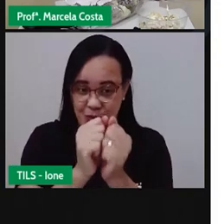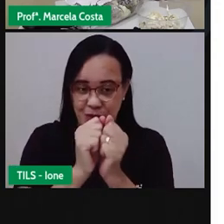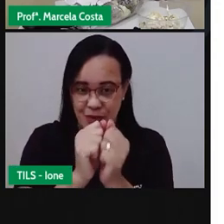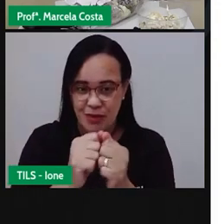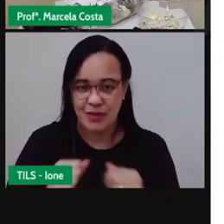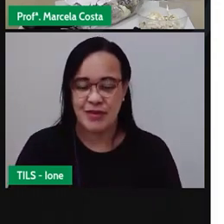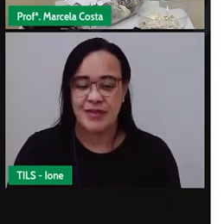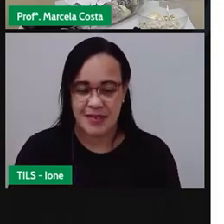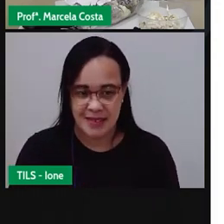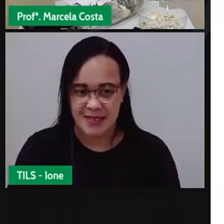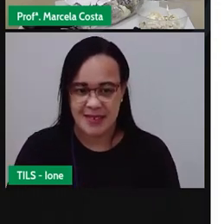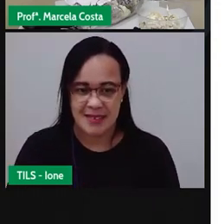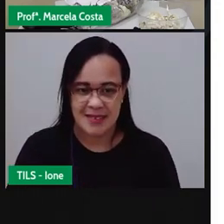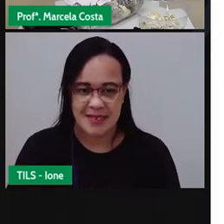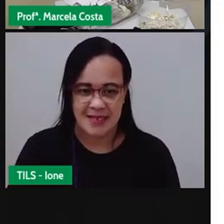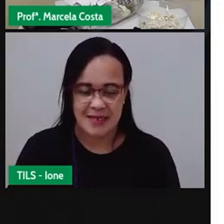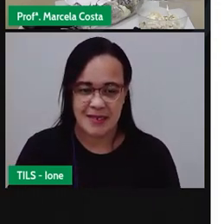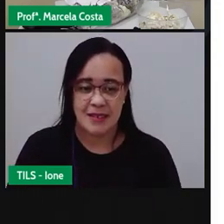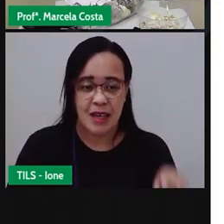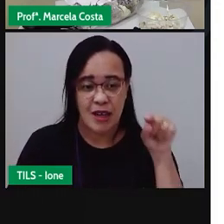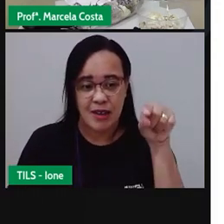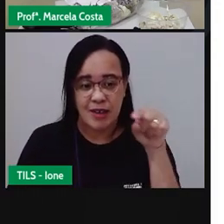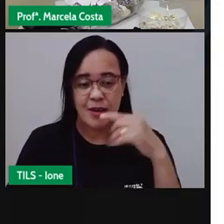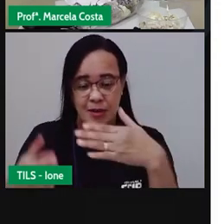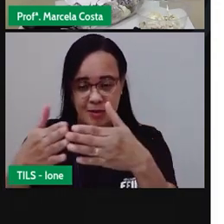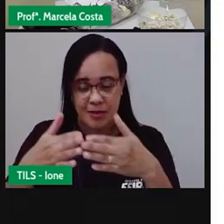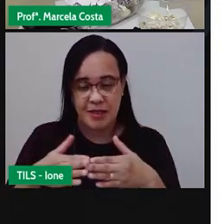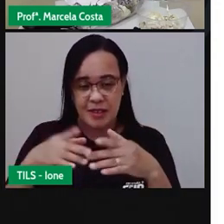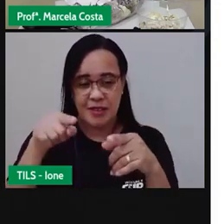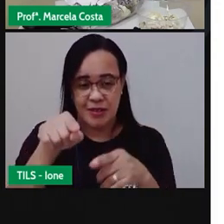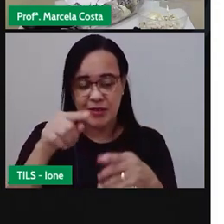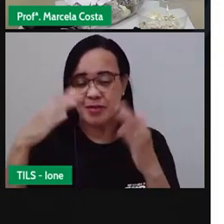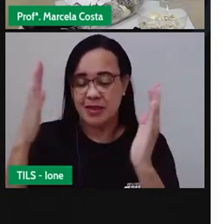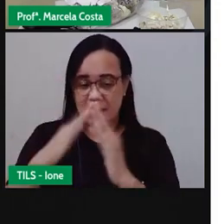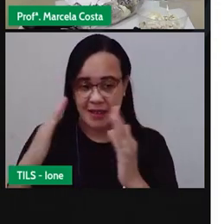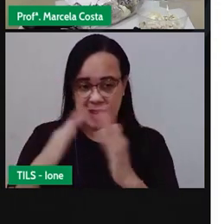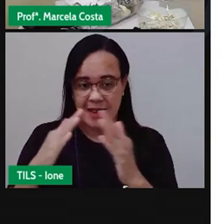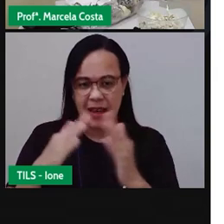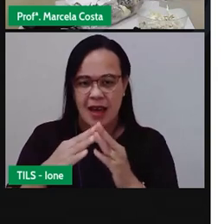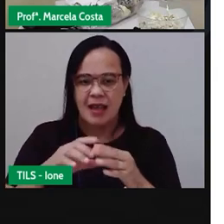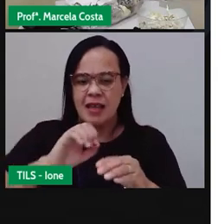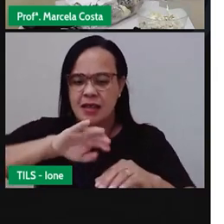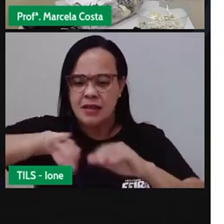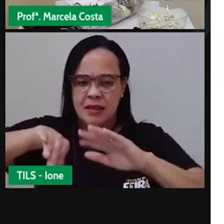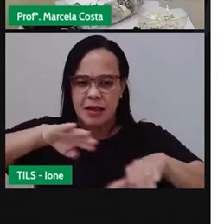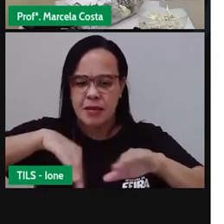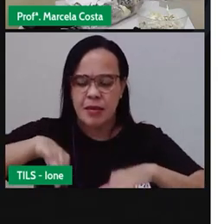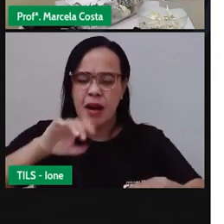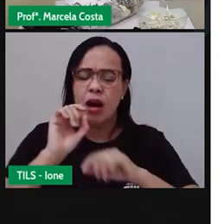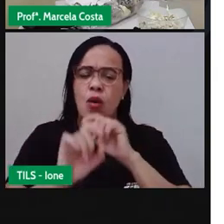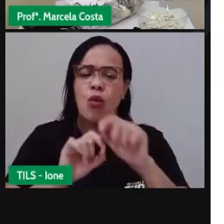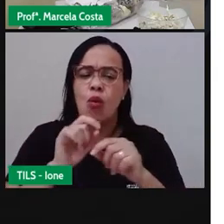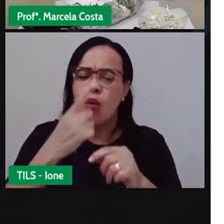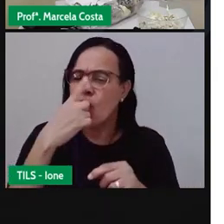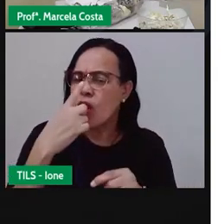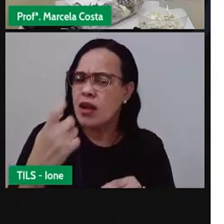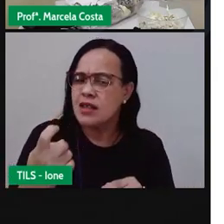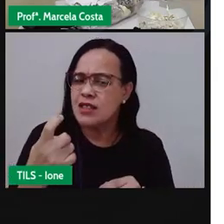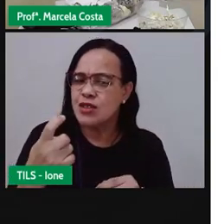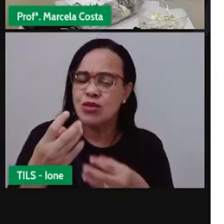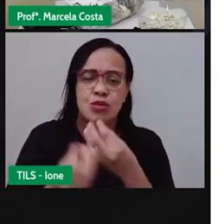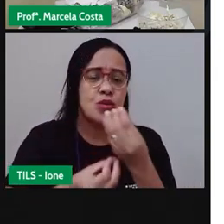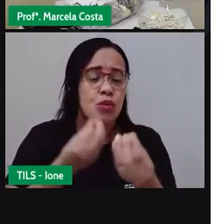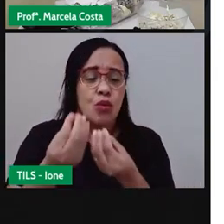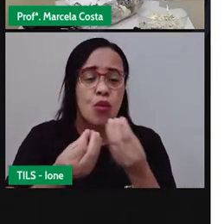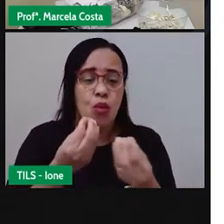vou pedir para que em casa você separe o lixo orgânico identificando